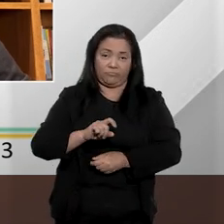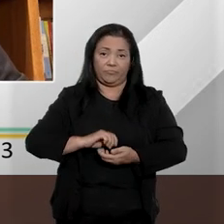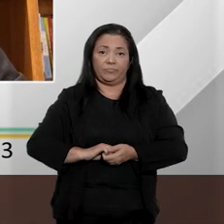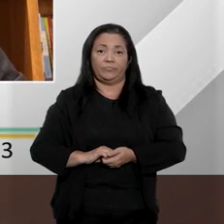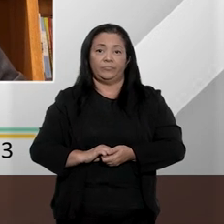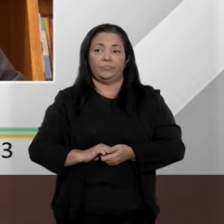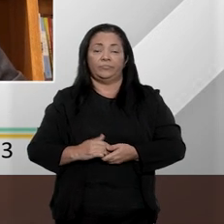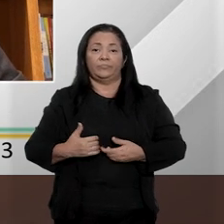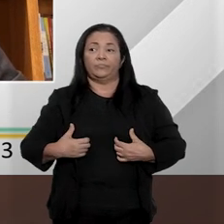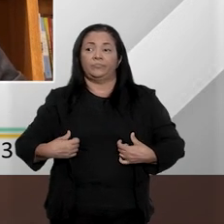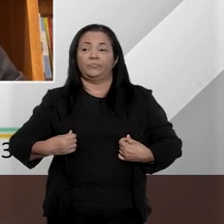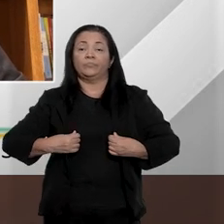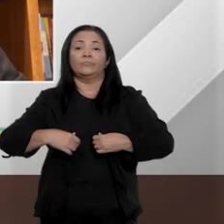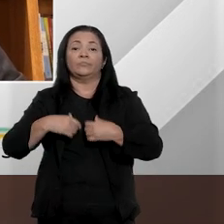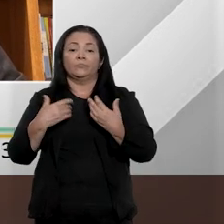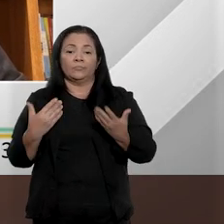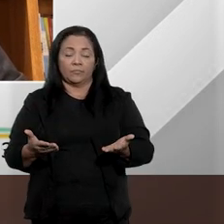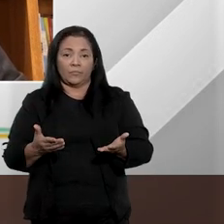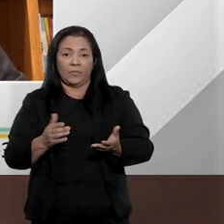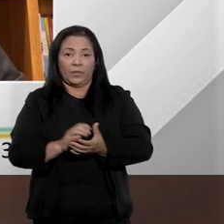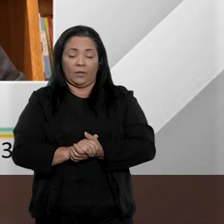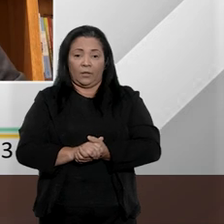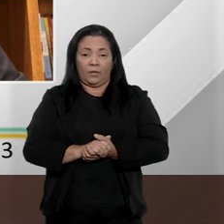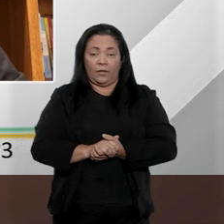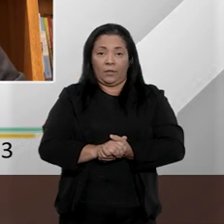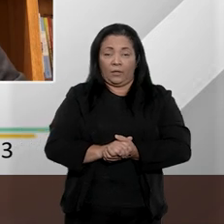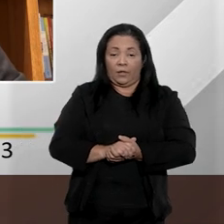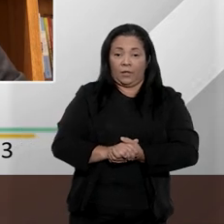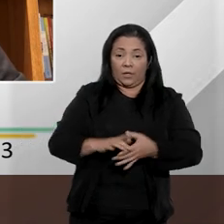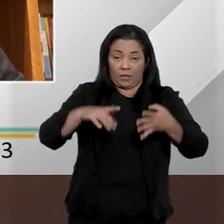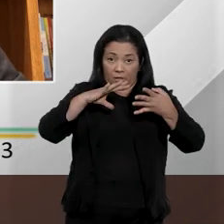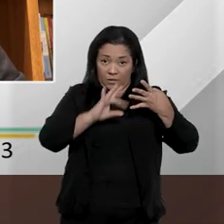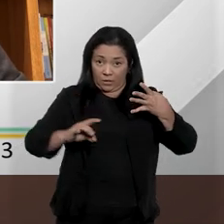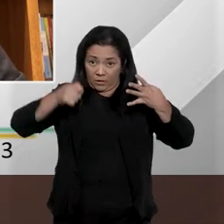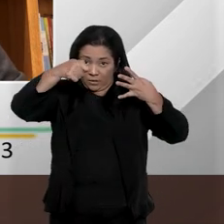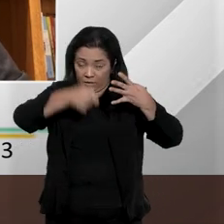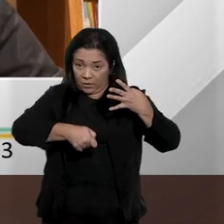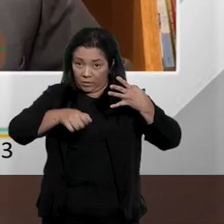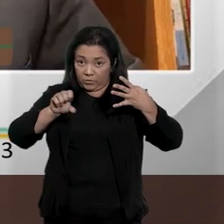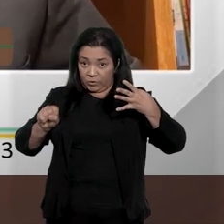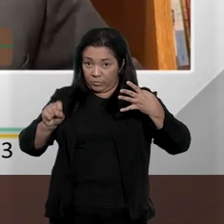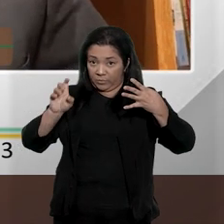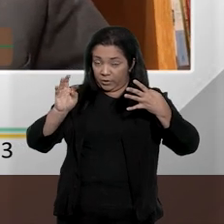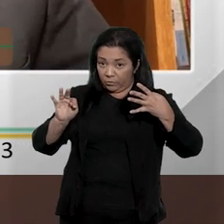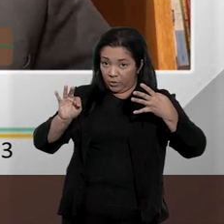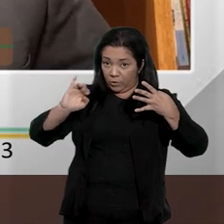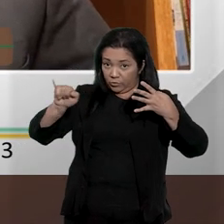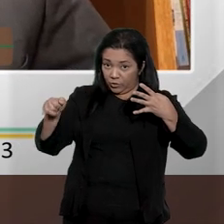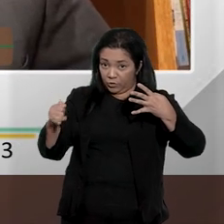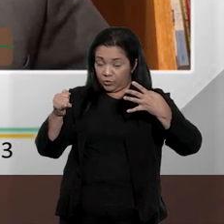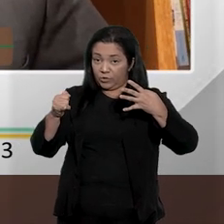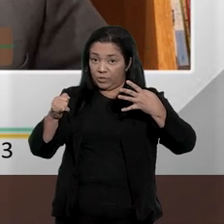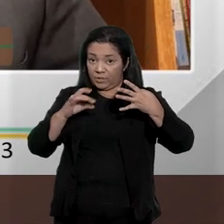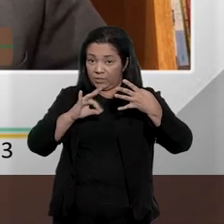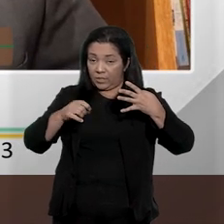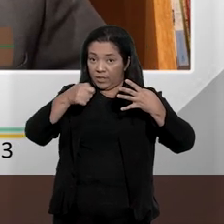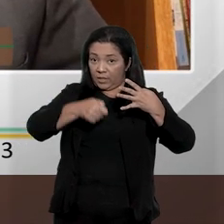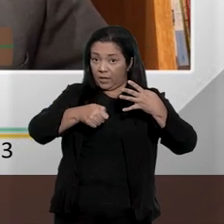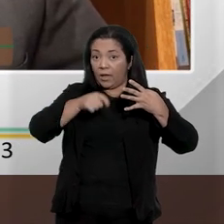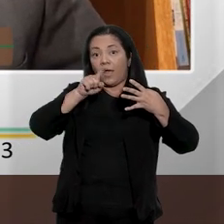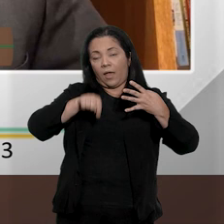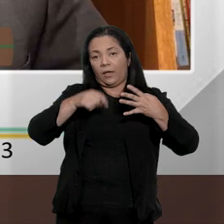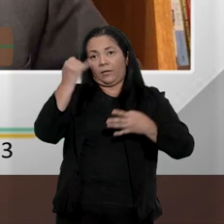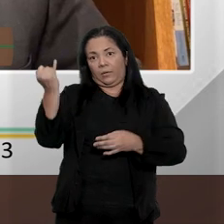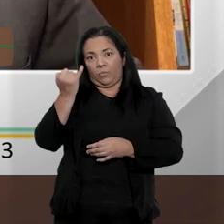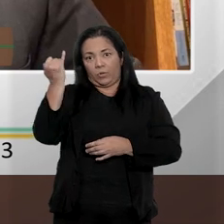Bom, esta e algumas outras decisões do Superior Tribunal de Justiça têm uma relevância absurda. E